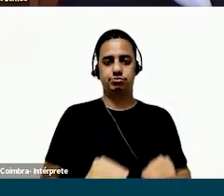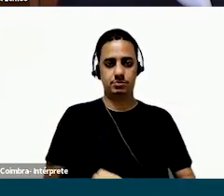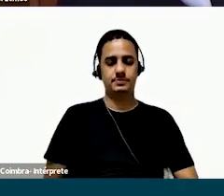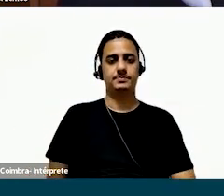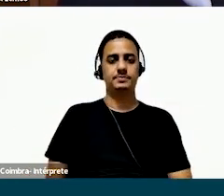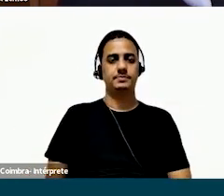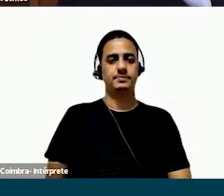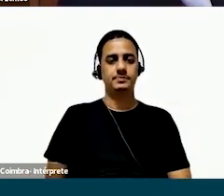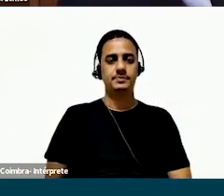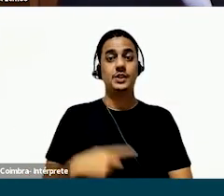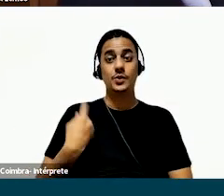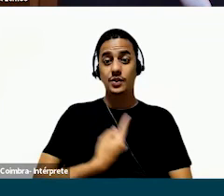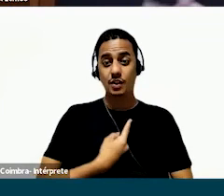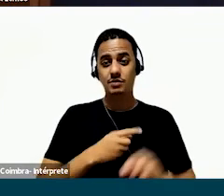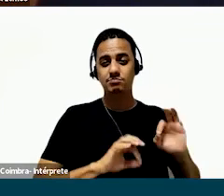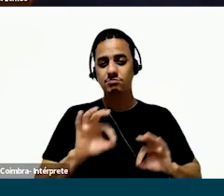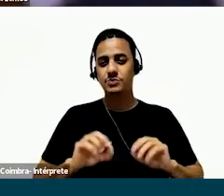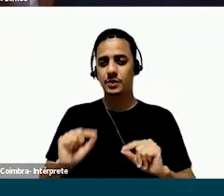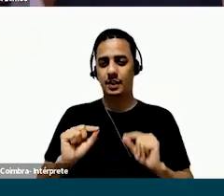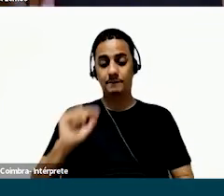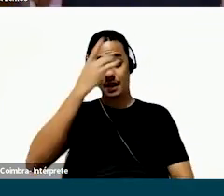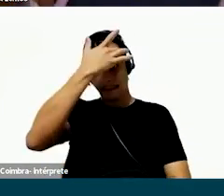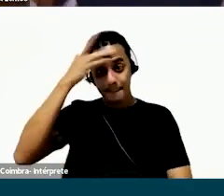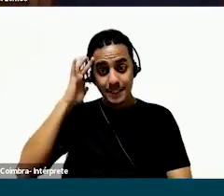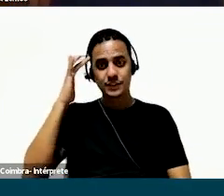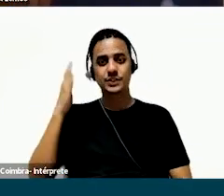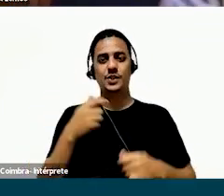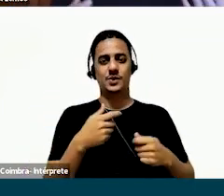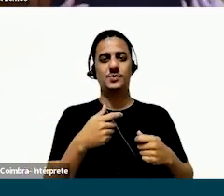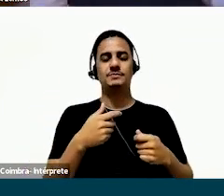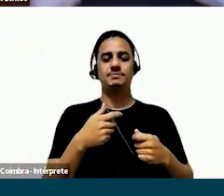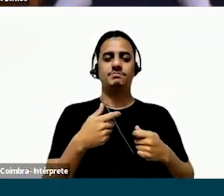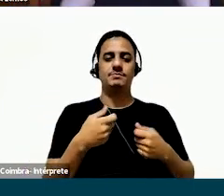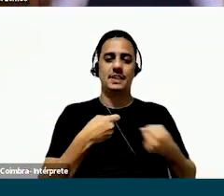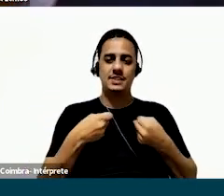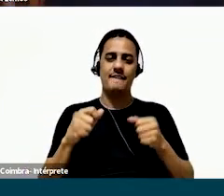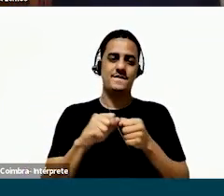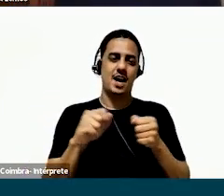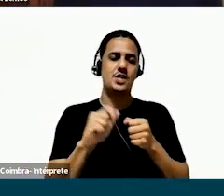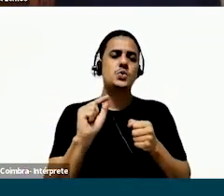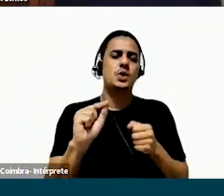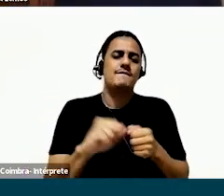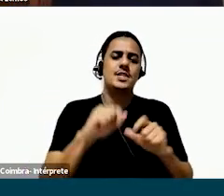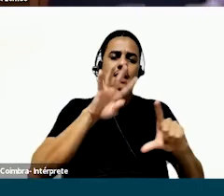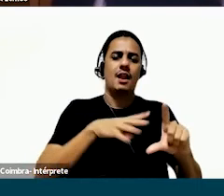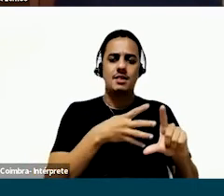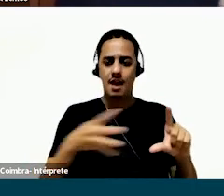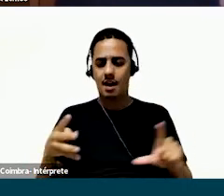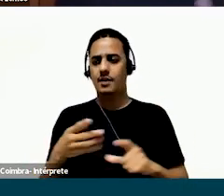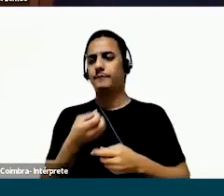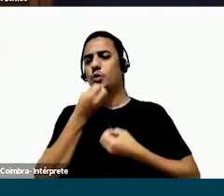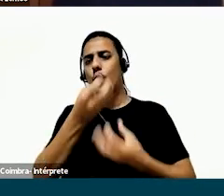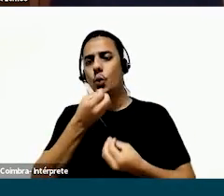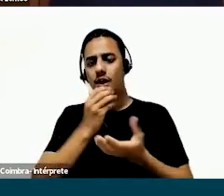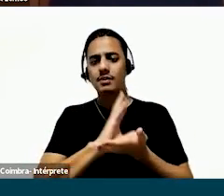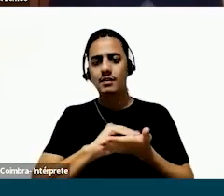entrevistadas iam trazendo. Bom, basicamente a dinâmica foi essa, a pessoa entrevistada literalmente contava como tinha sido o mês dela com base